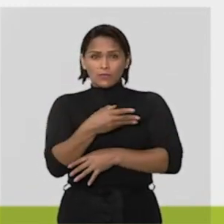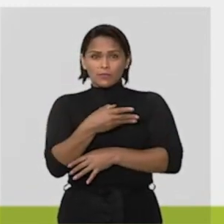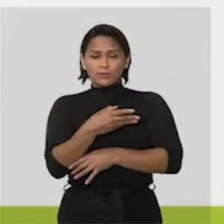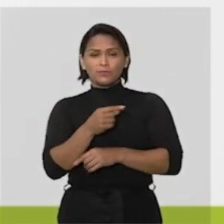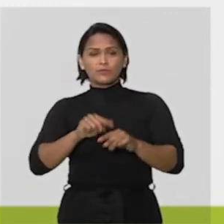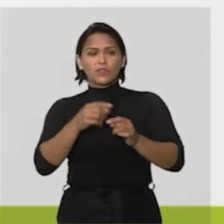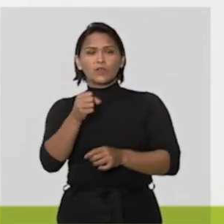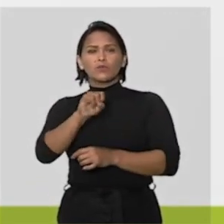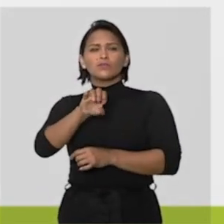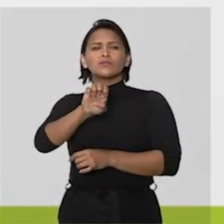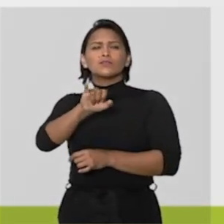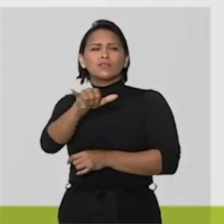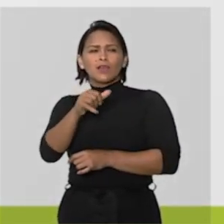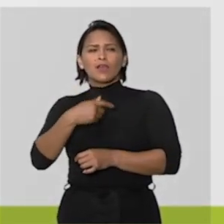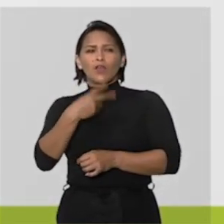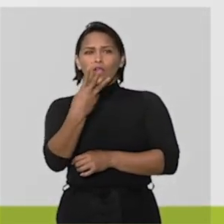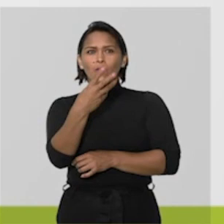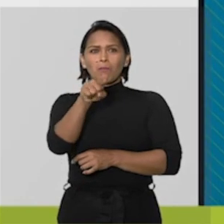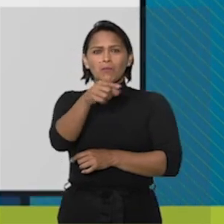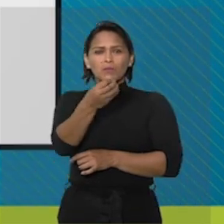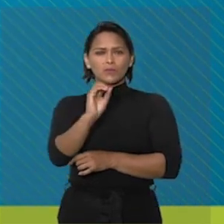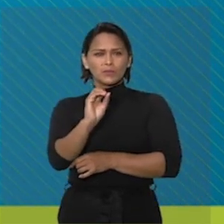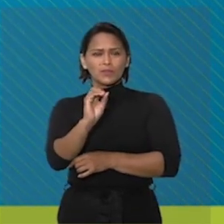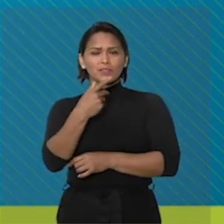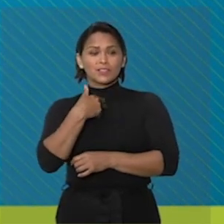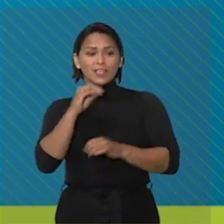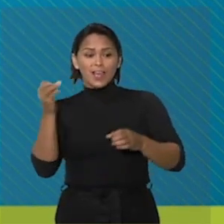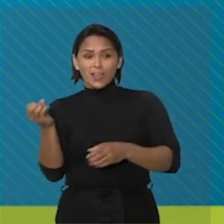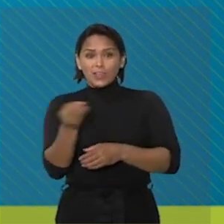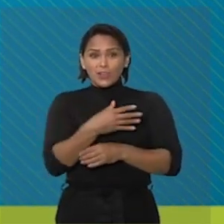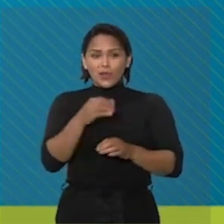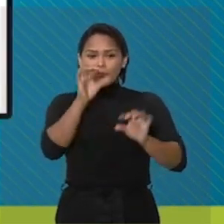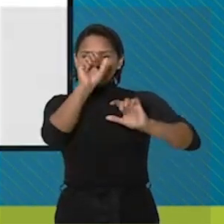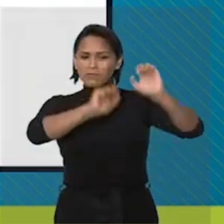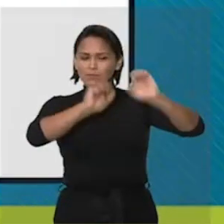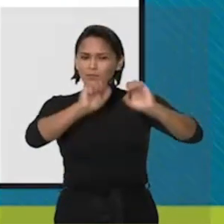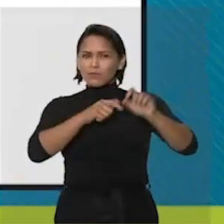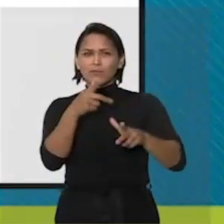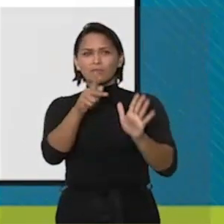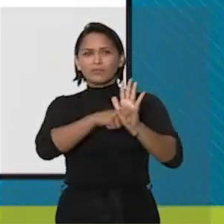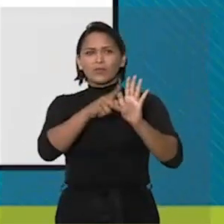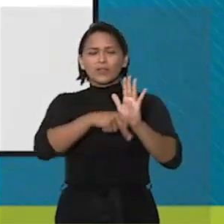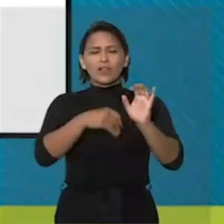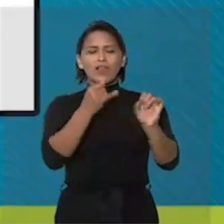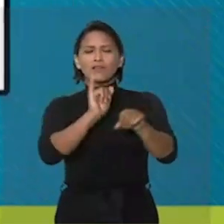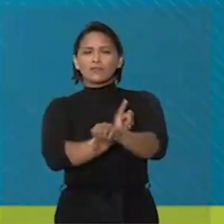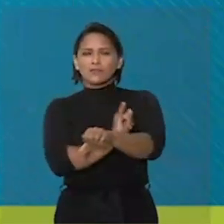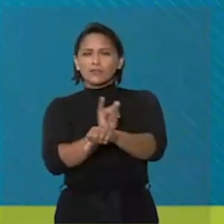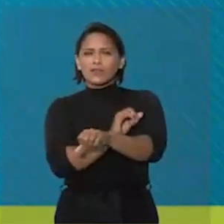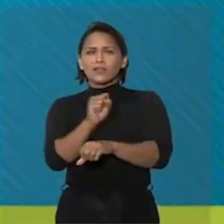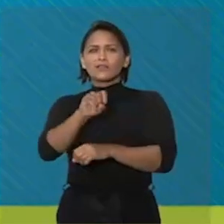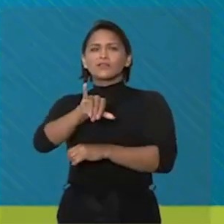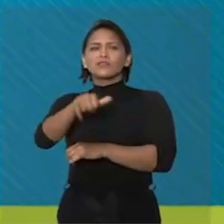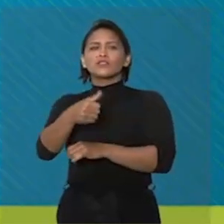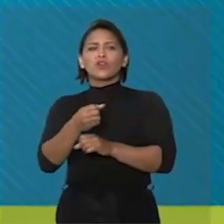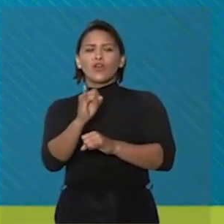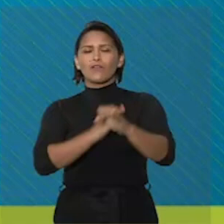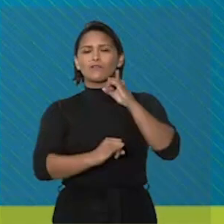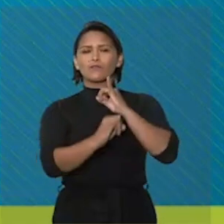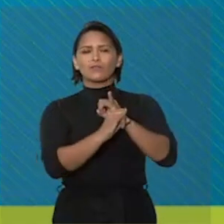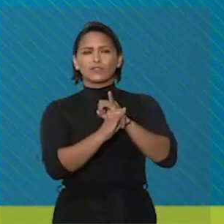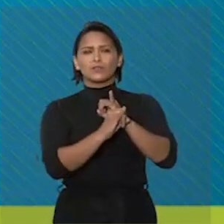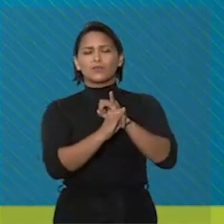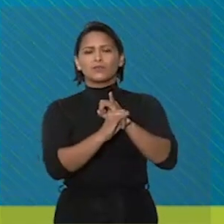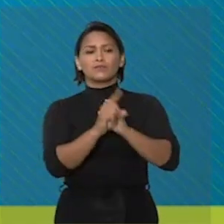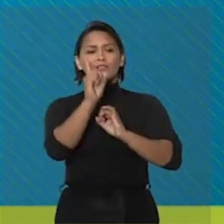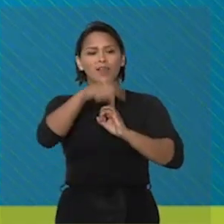cara nova. O SEI agora é 4.0. A versão atualizada do programa reflete as estratégias do STJ na era